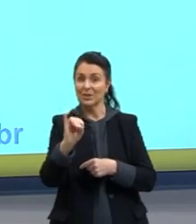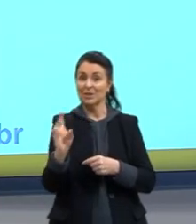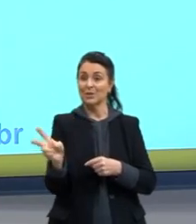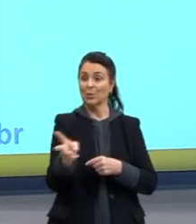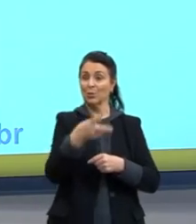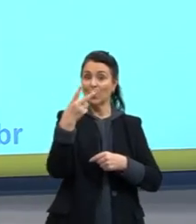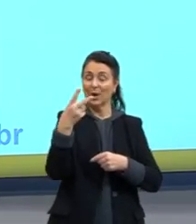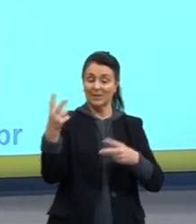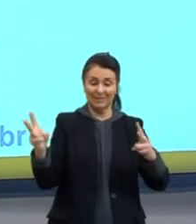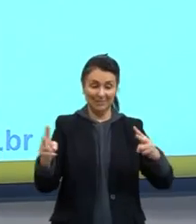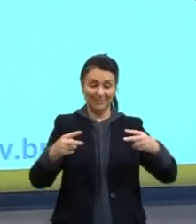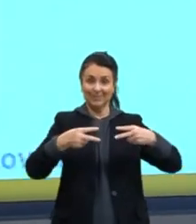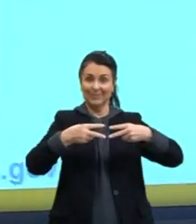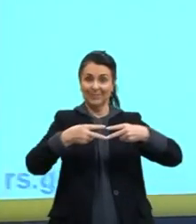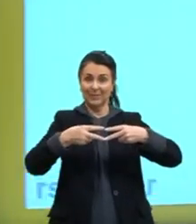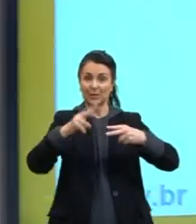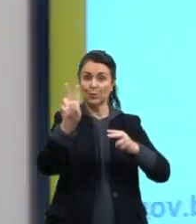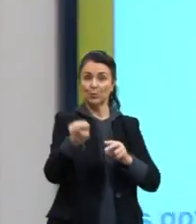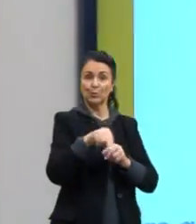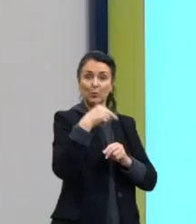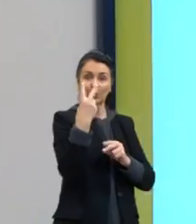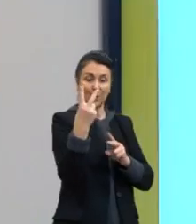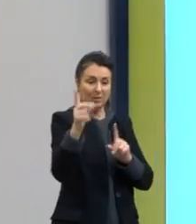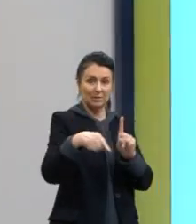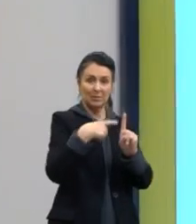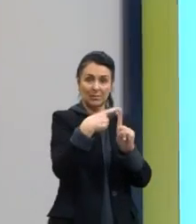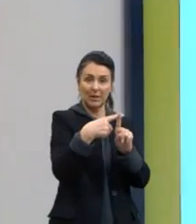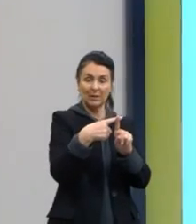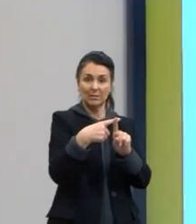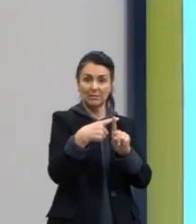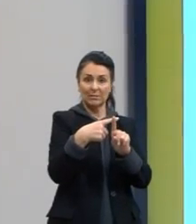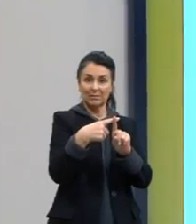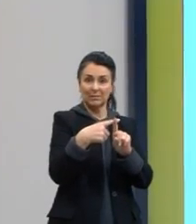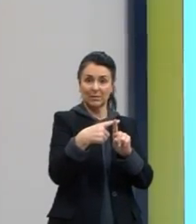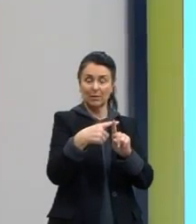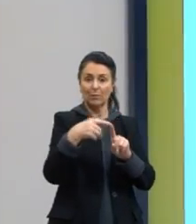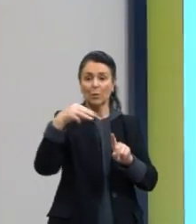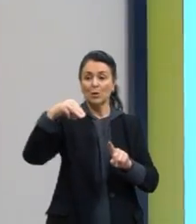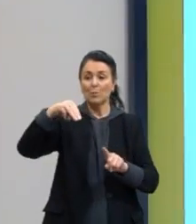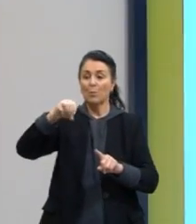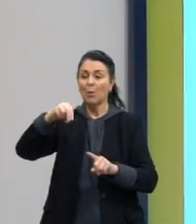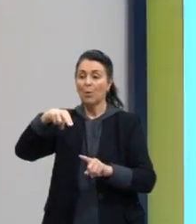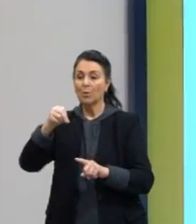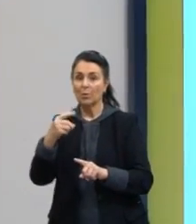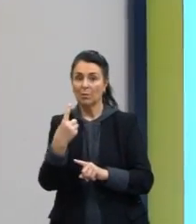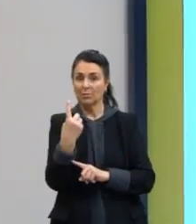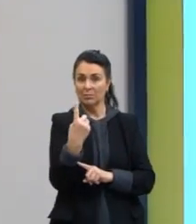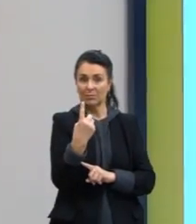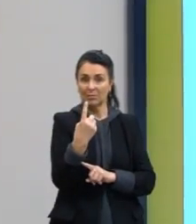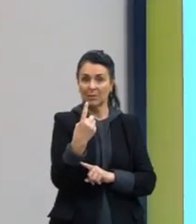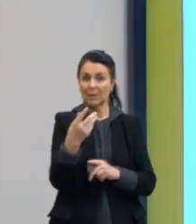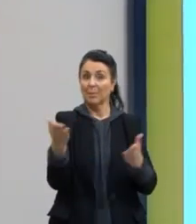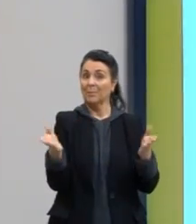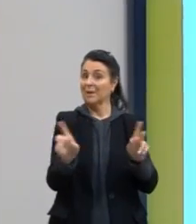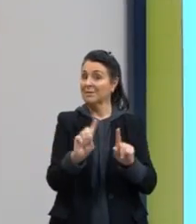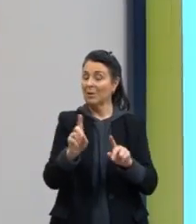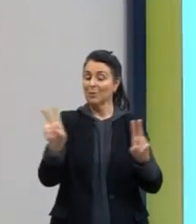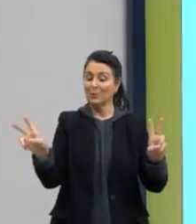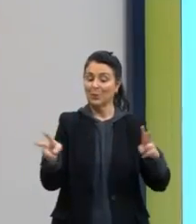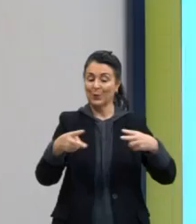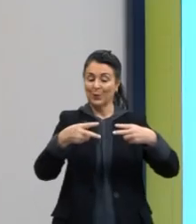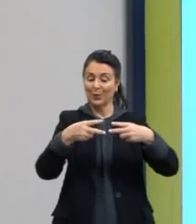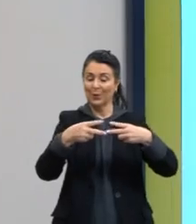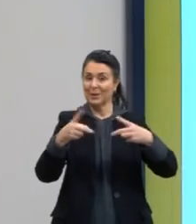quê? Porque eu tenho dois mais, para ser mono eu teria que ter só mais, só positivo, né? Um elétron, mas não é. Então,